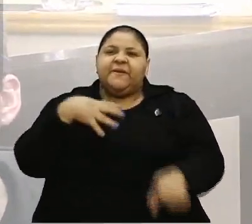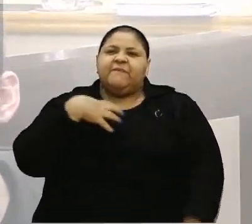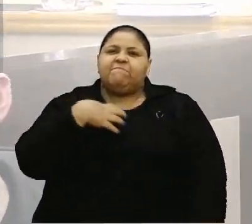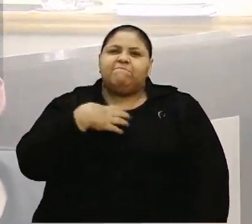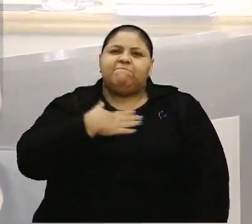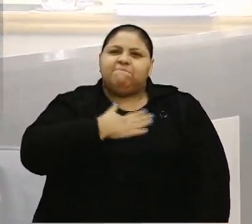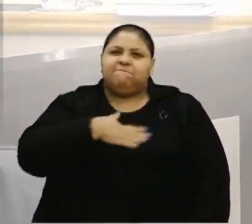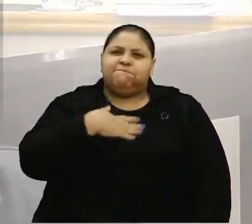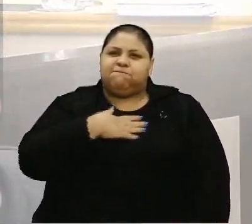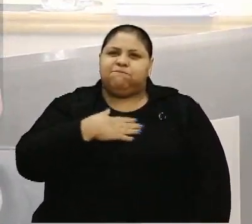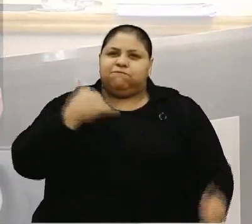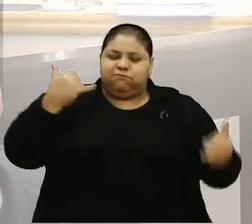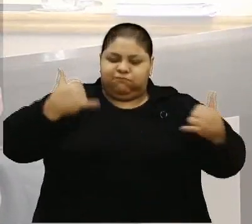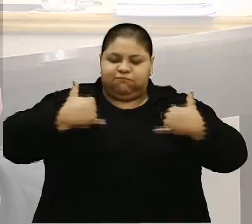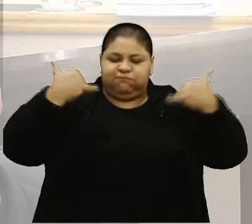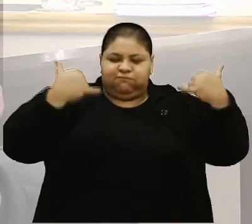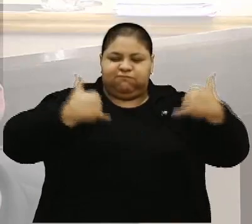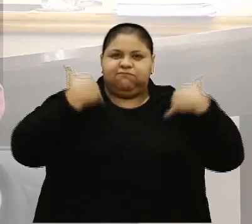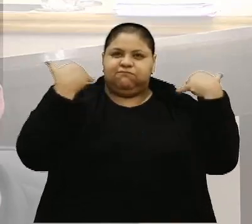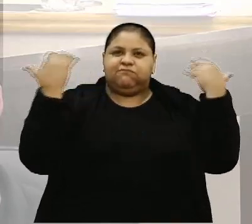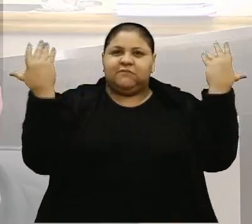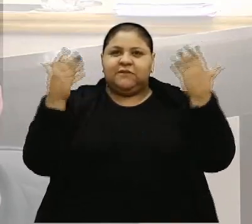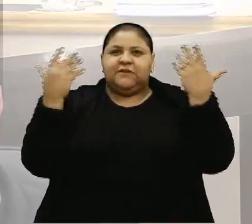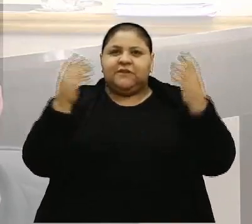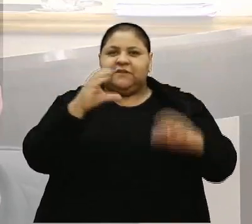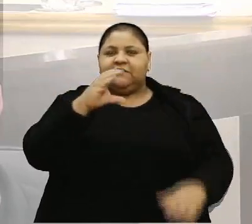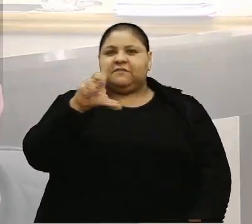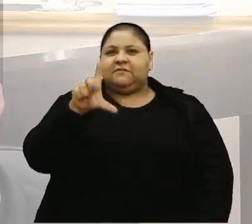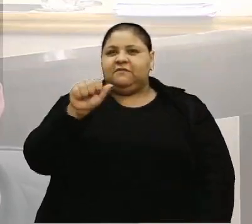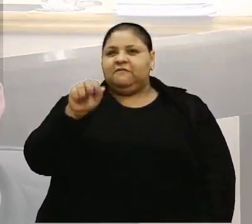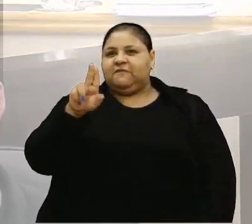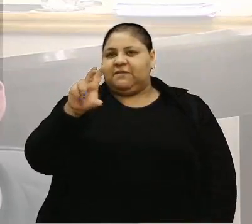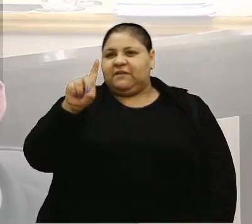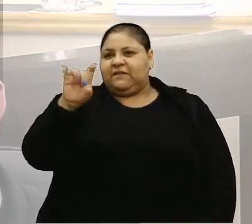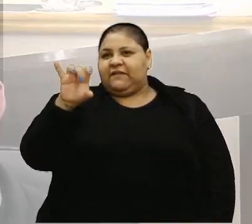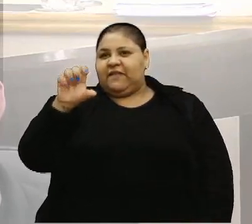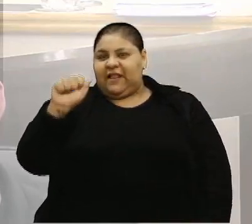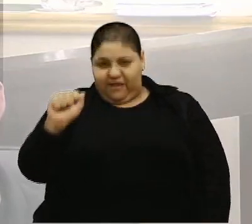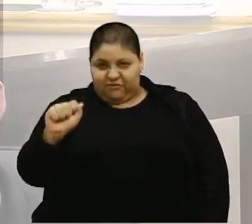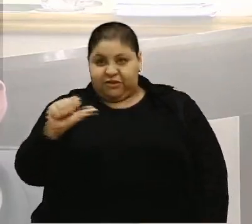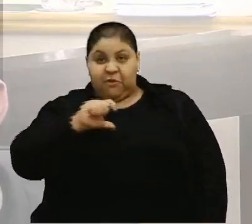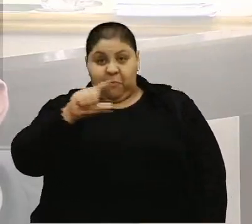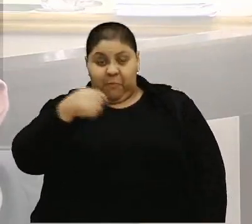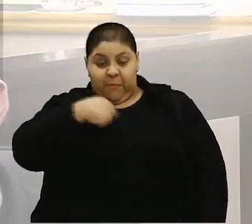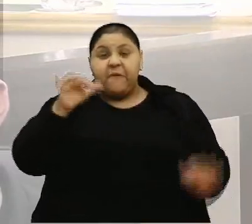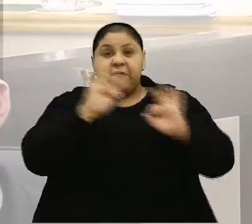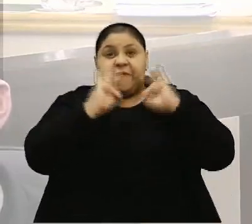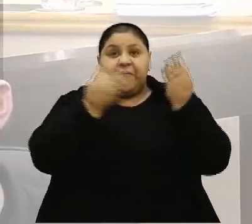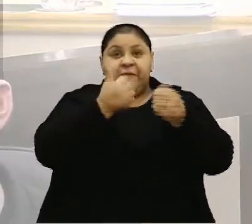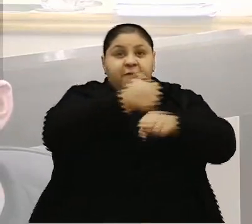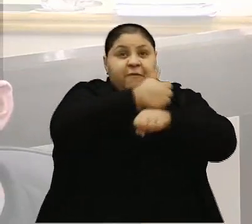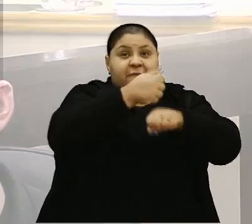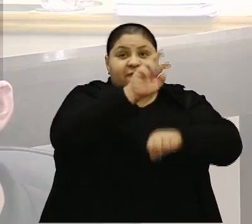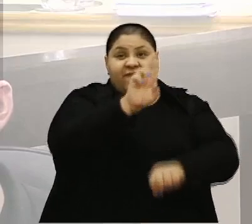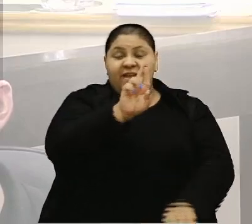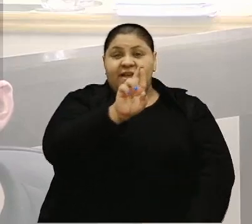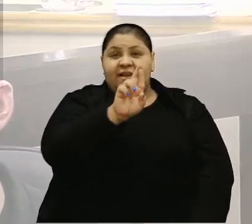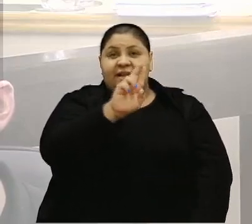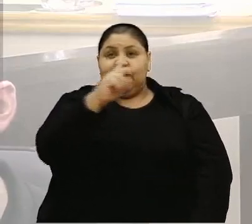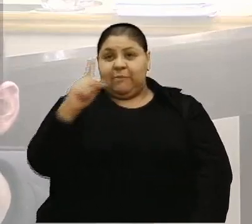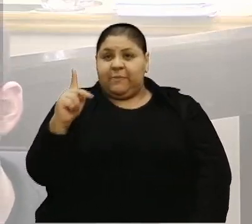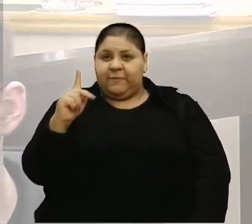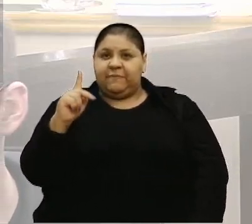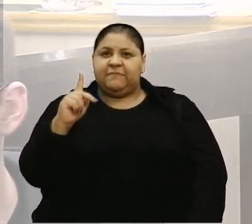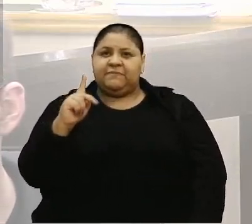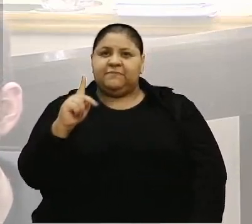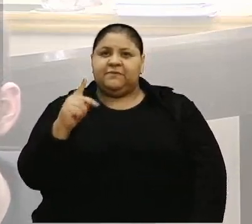feliz aniversário, voto de congratulações hoje à senhora Cláudia de Stefani, minha comadre, profissional de relações públicas, que por